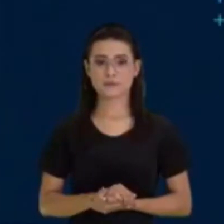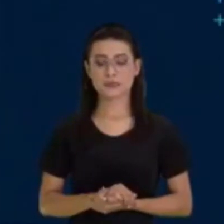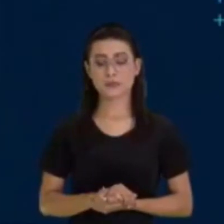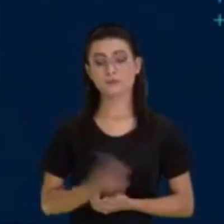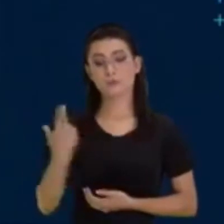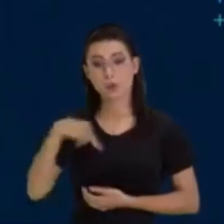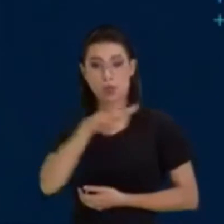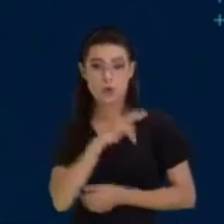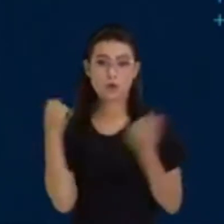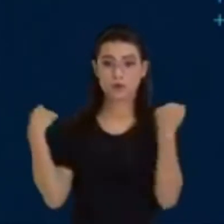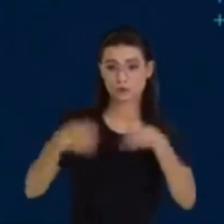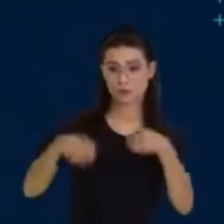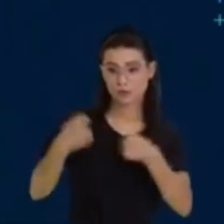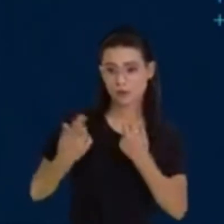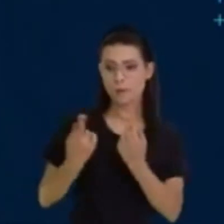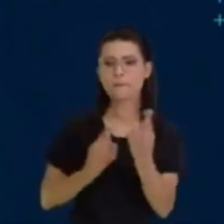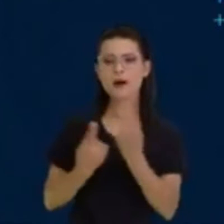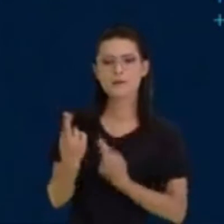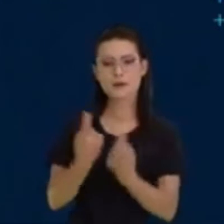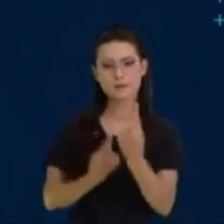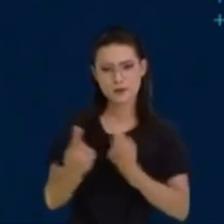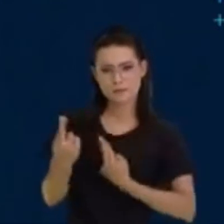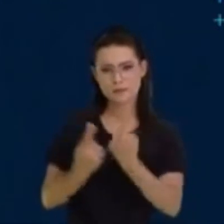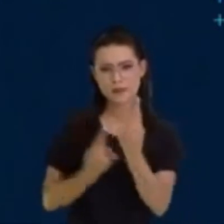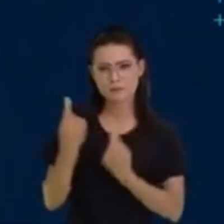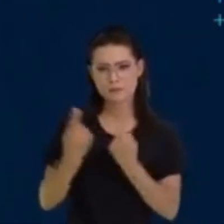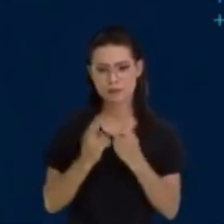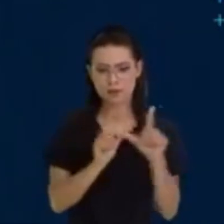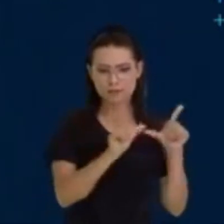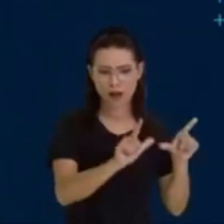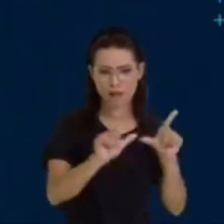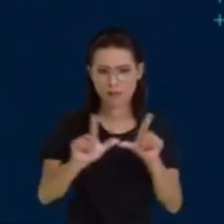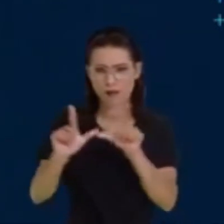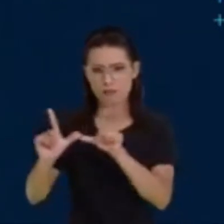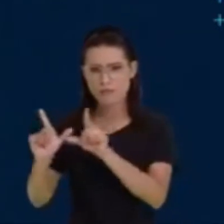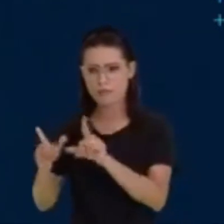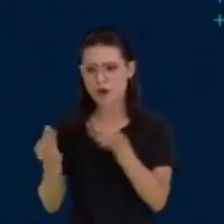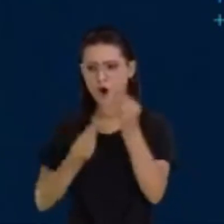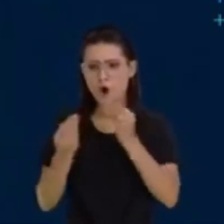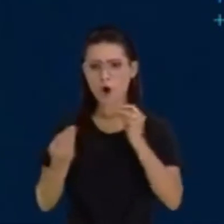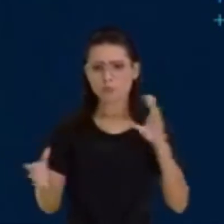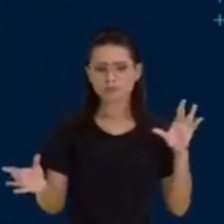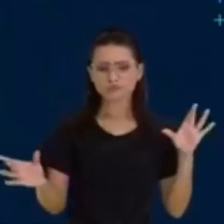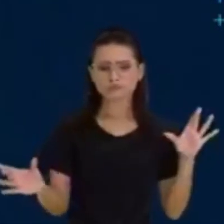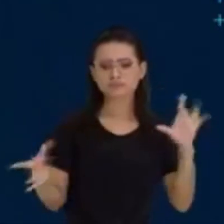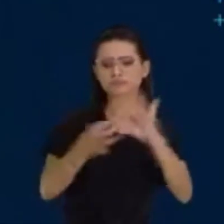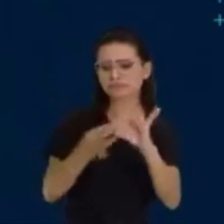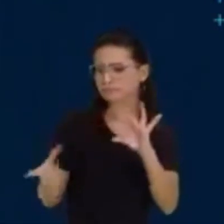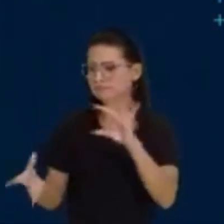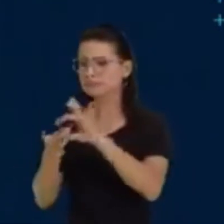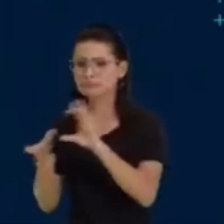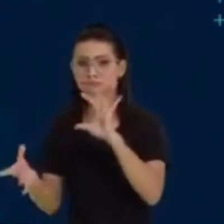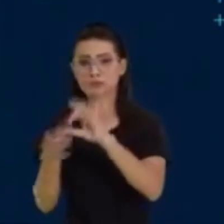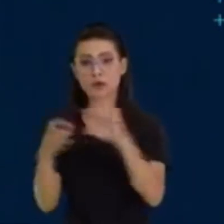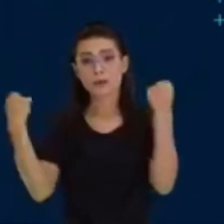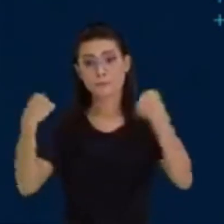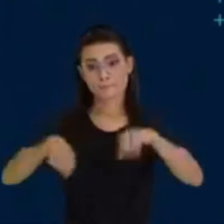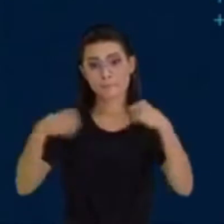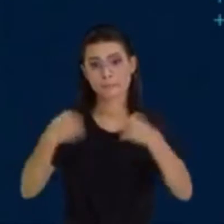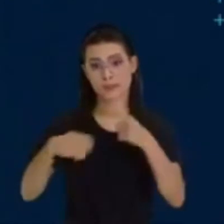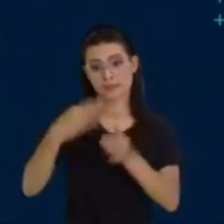Precisamos relacionar adequadamente as partes que formam a narrativa, a fim de que o texto tenha